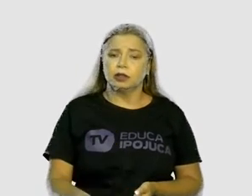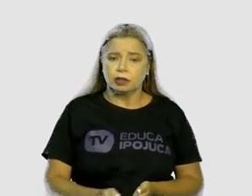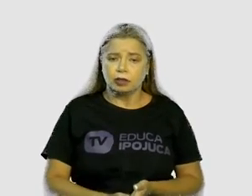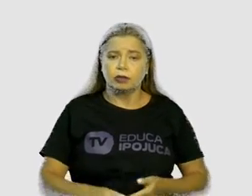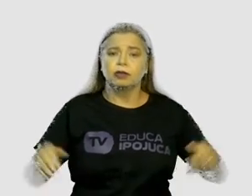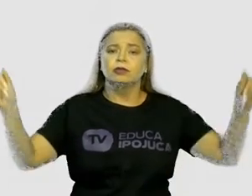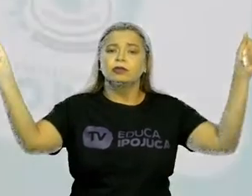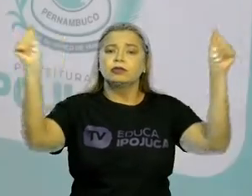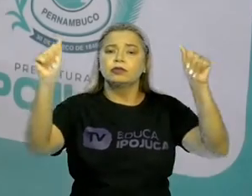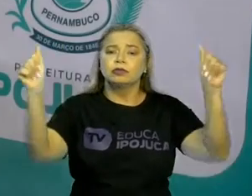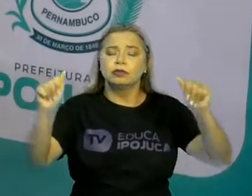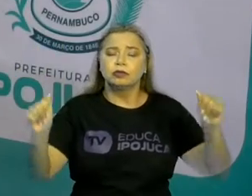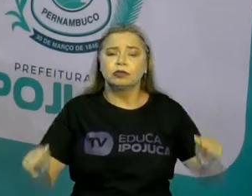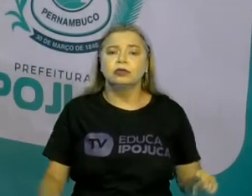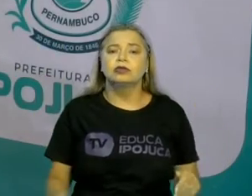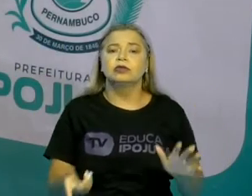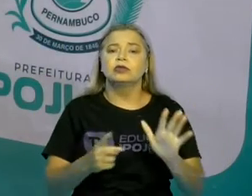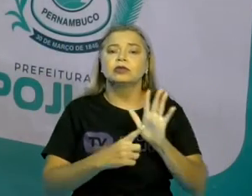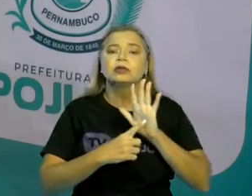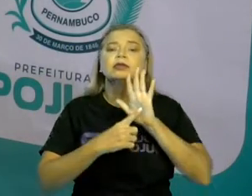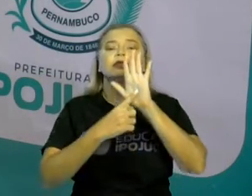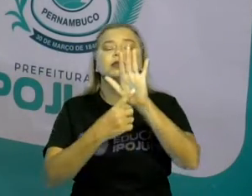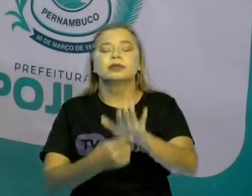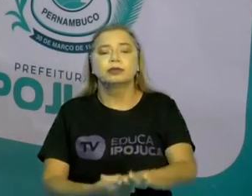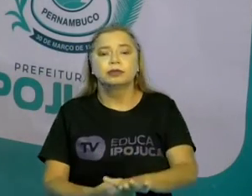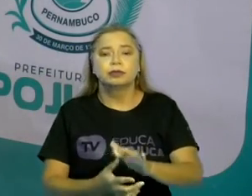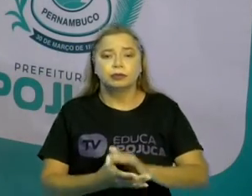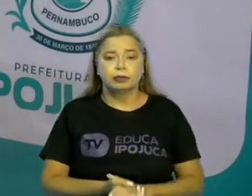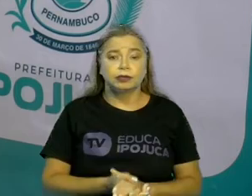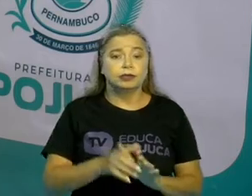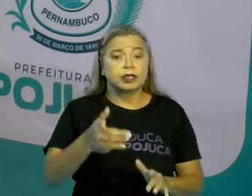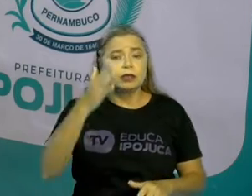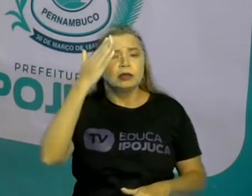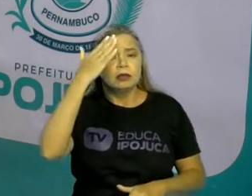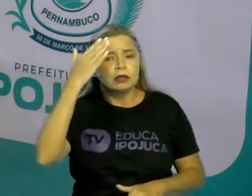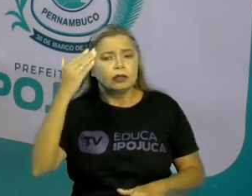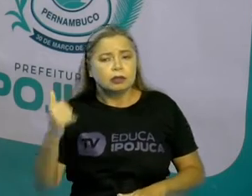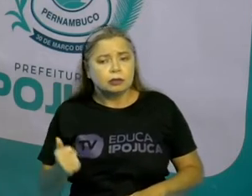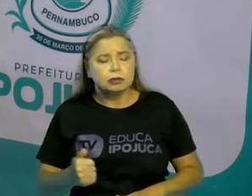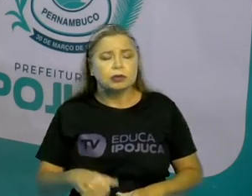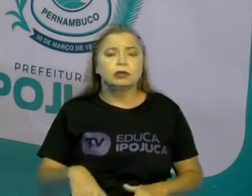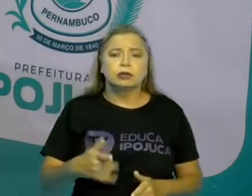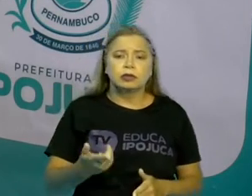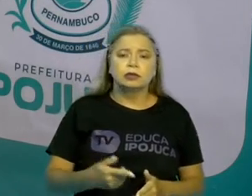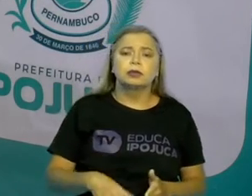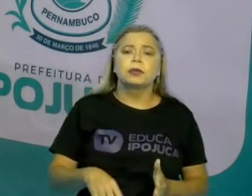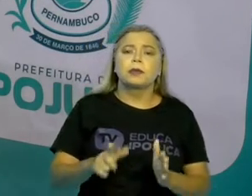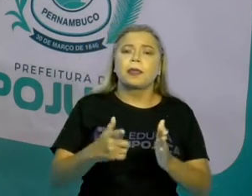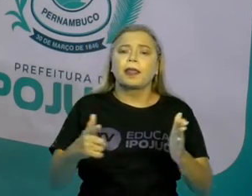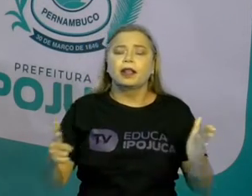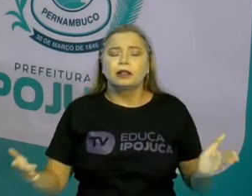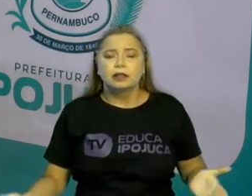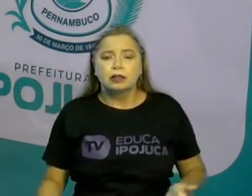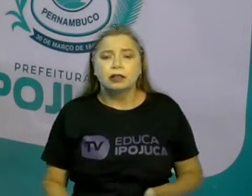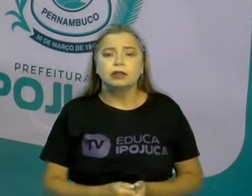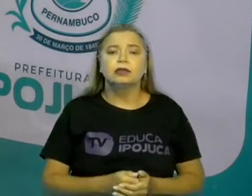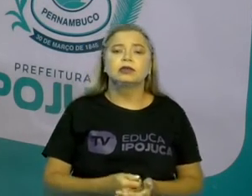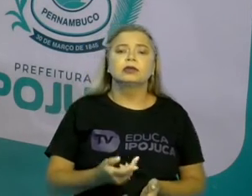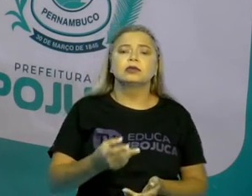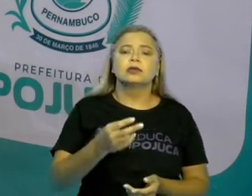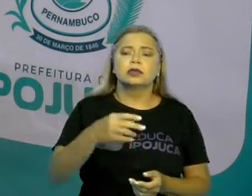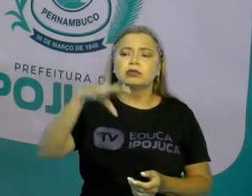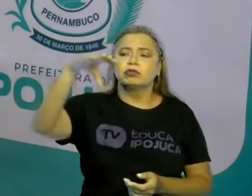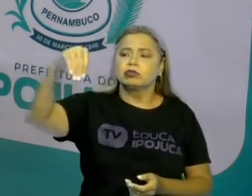artísticas representam. A gente lembra que a literatura de Cordel representa a cultura nordestina. E